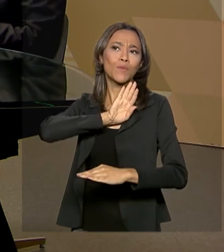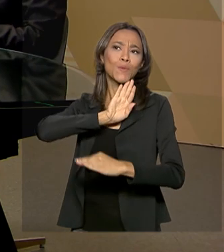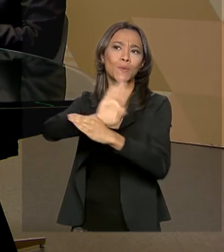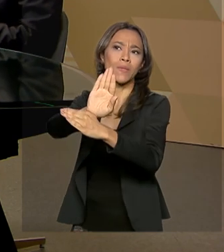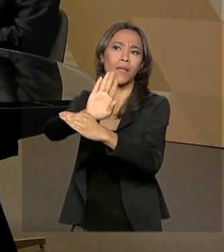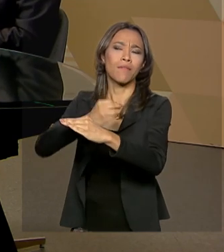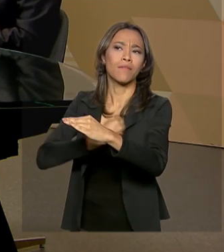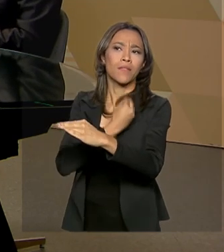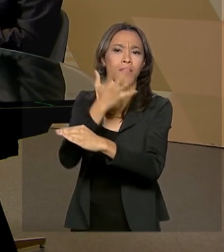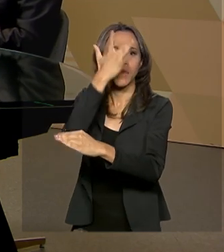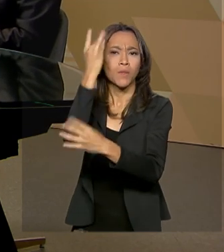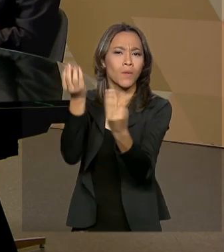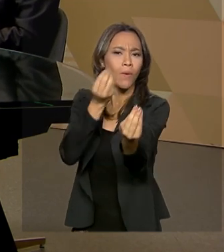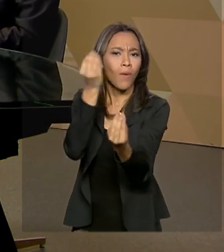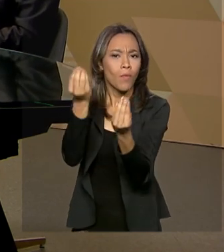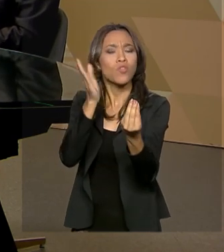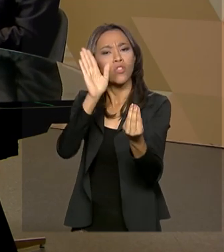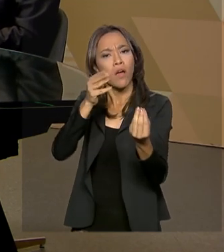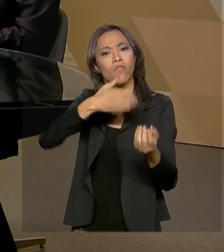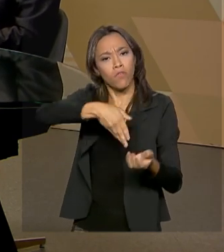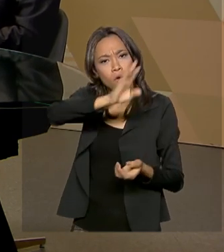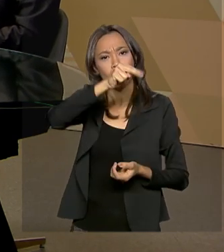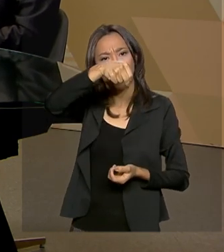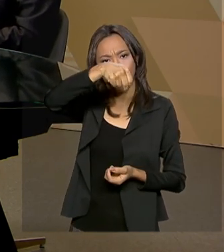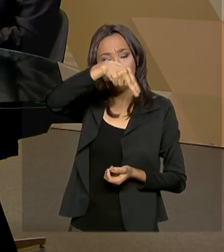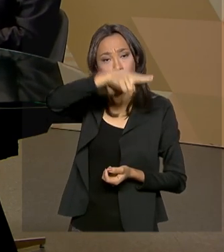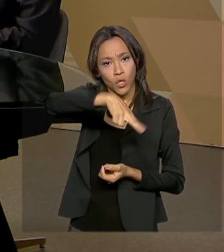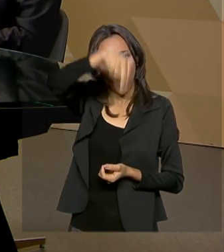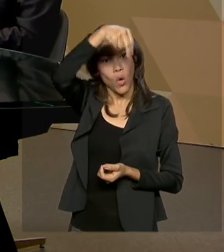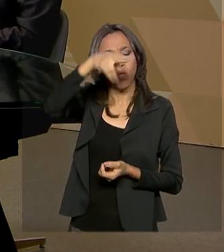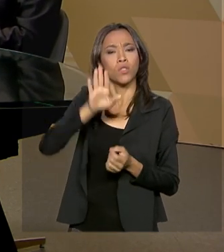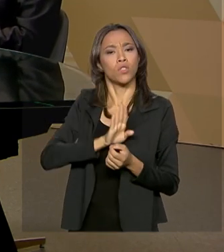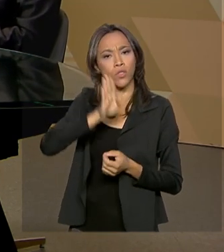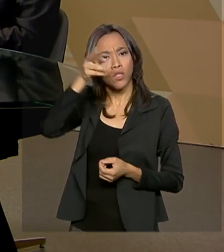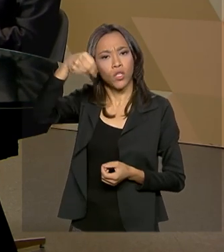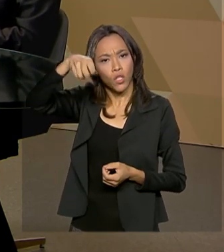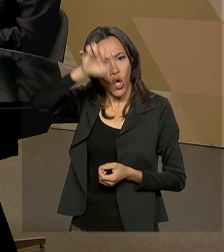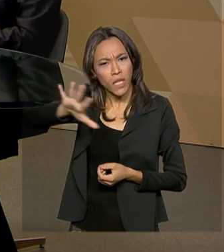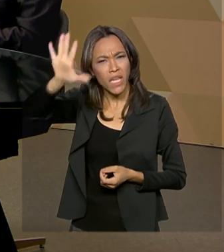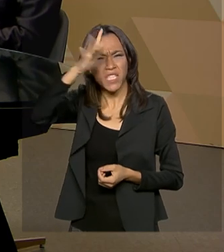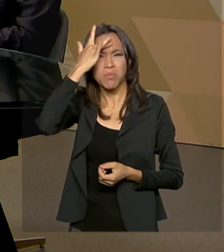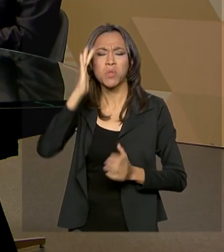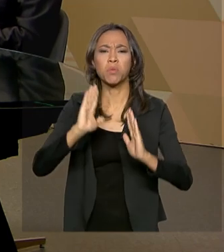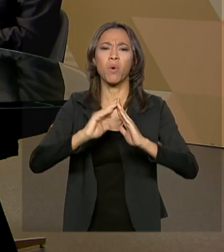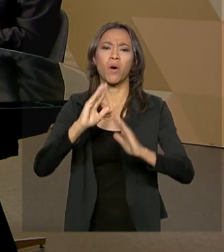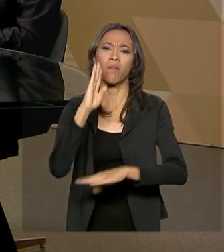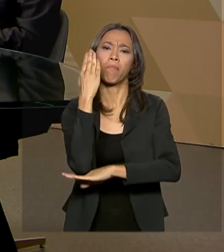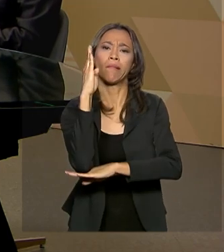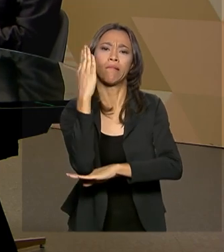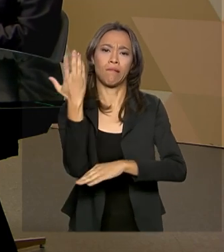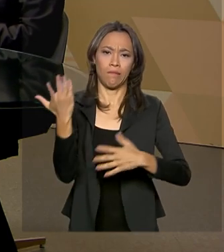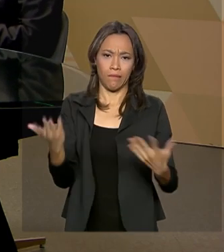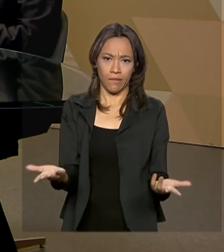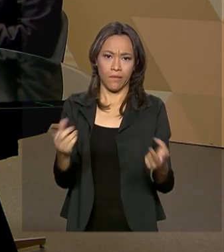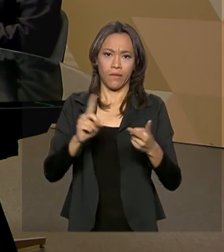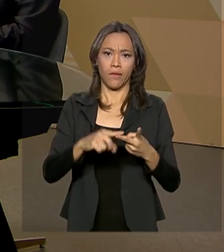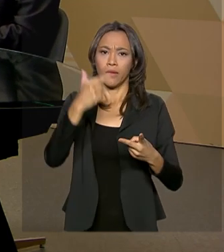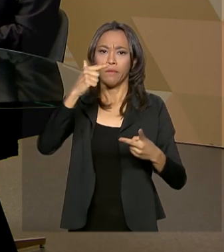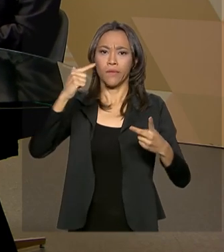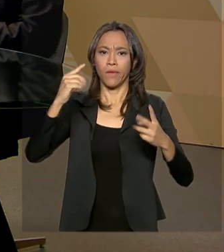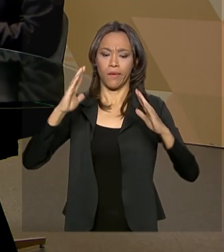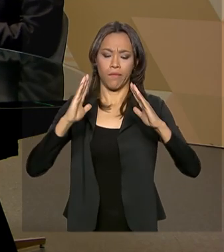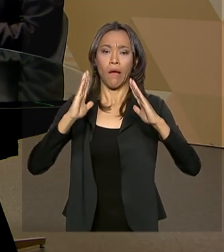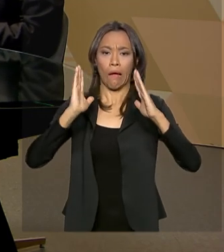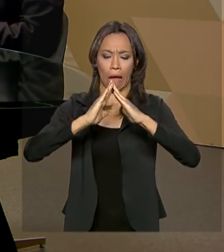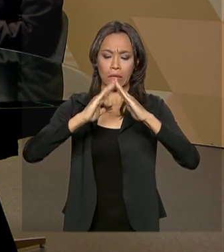locais, por exemplo, no interior tanto da região norte, nordeste, onde as pessoas moram em palafitas, onde as pessoas moram em casas sem telhado,